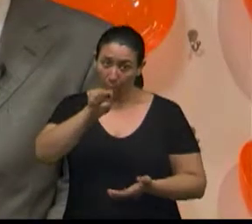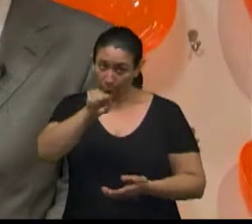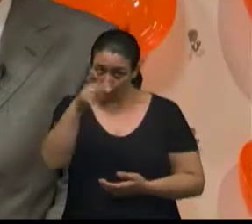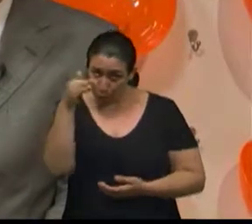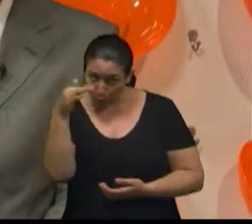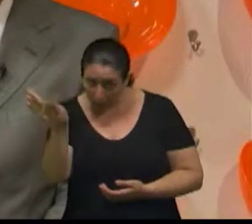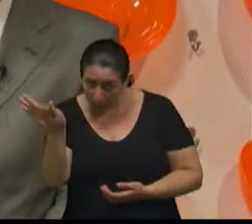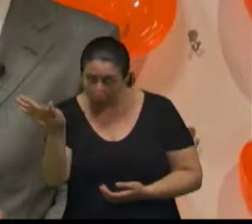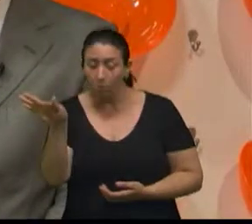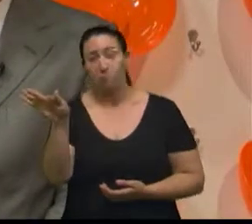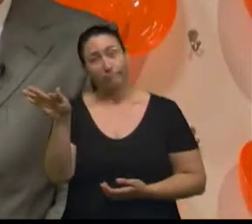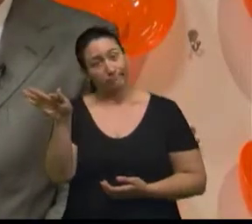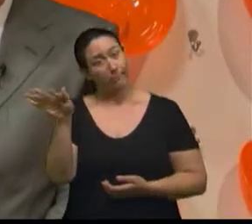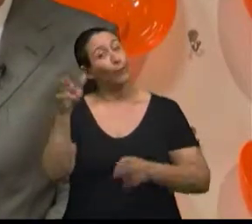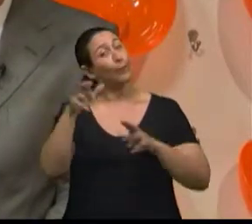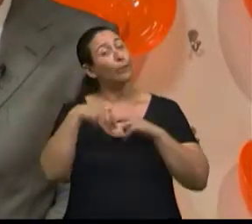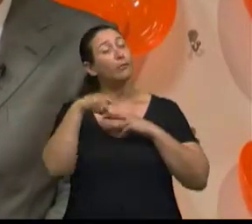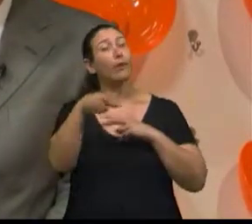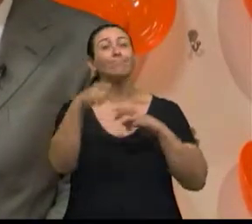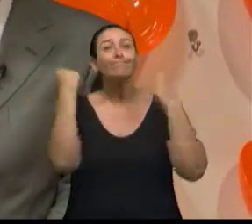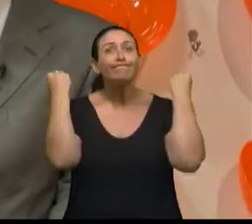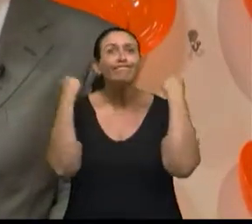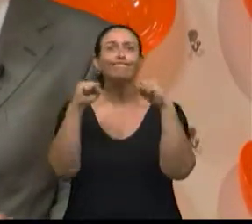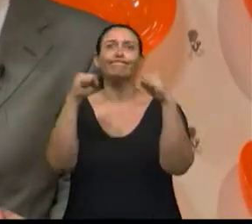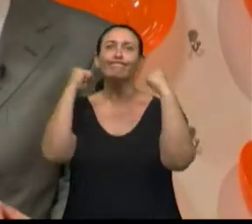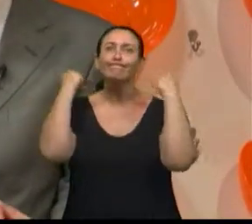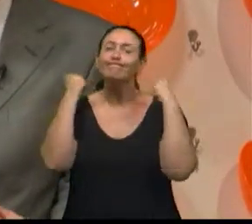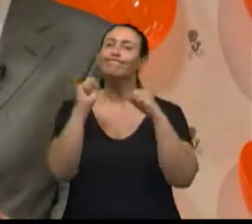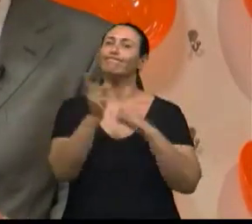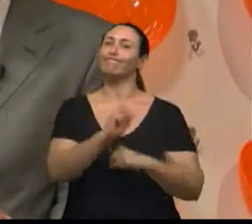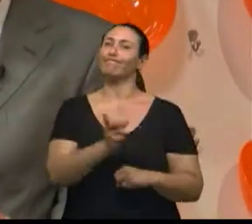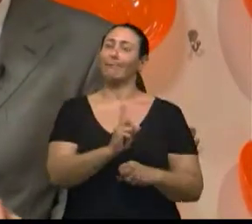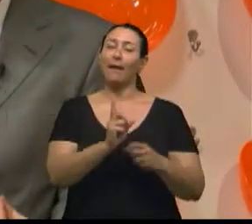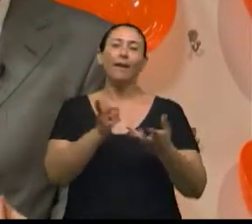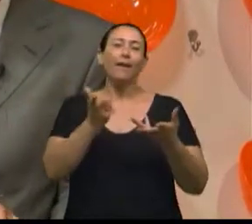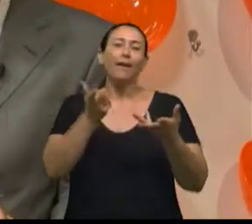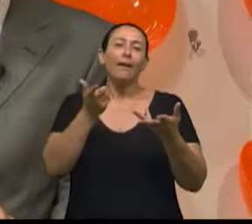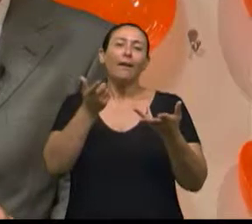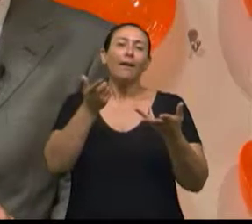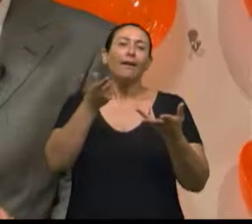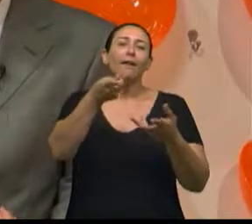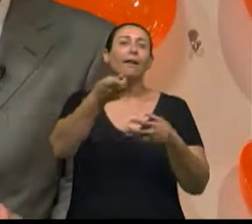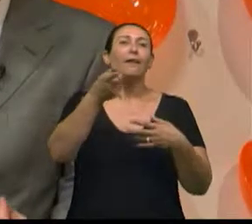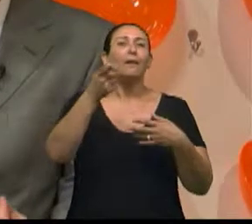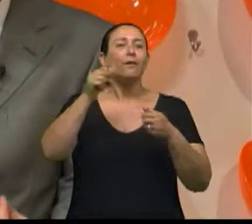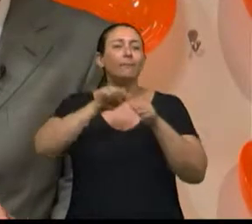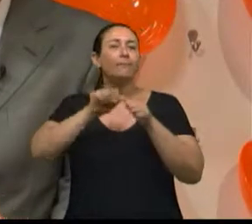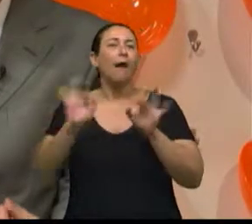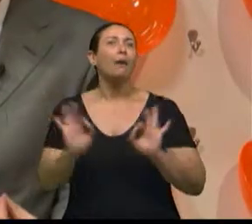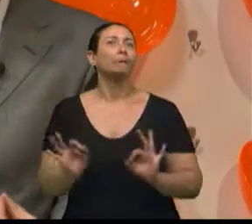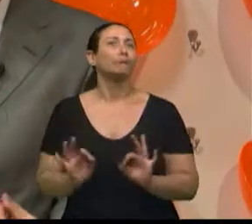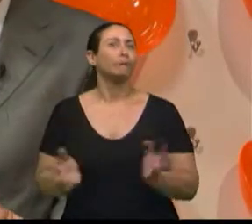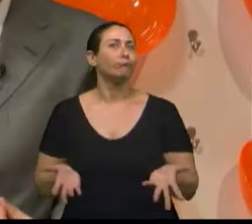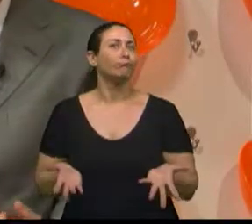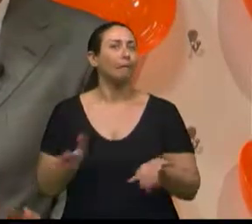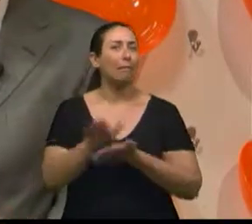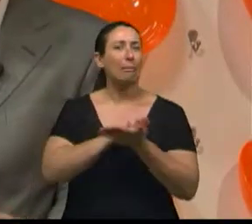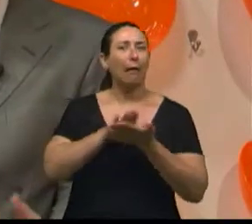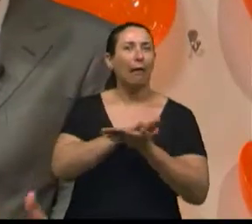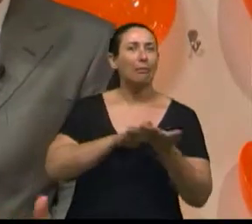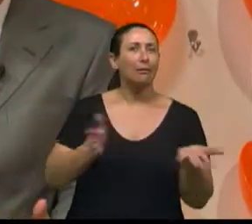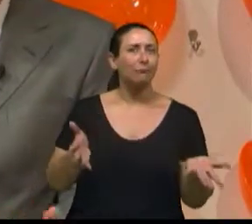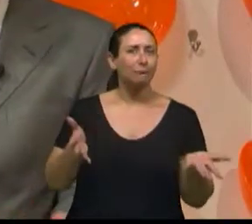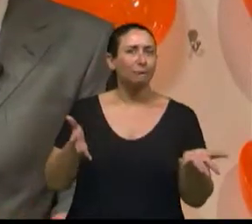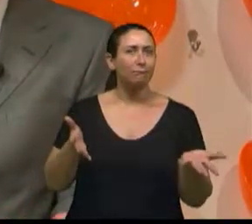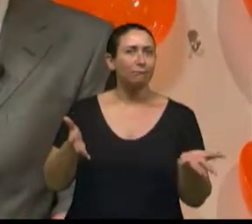produzindo o exercício que faz com que essa musculatura fortaleça e diminua o